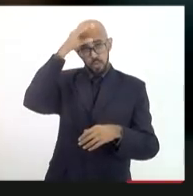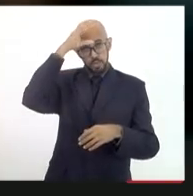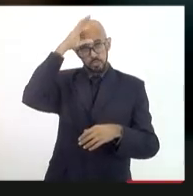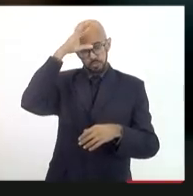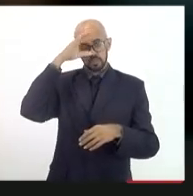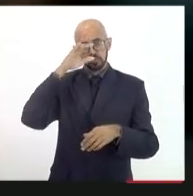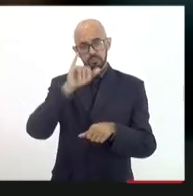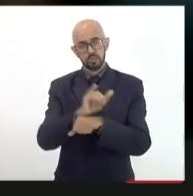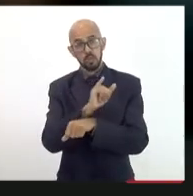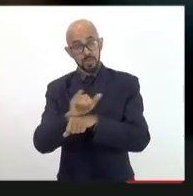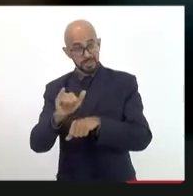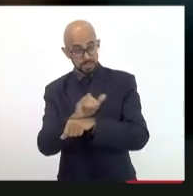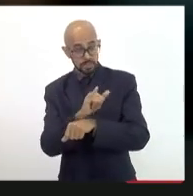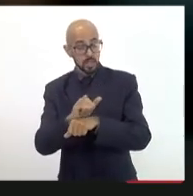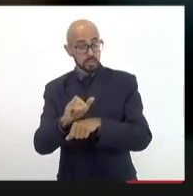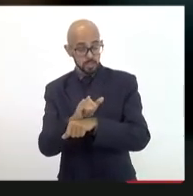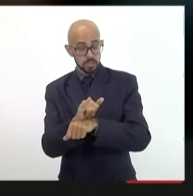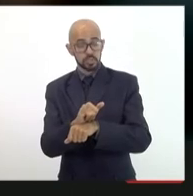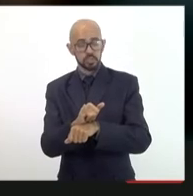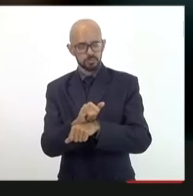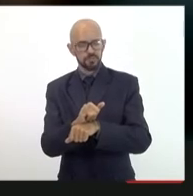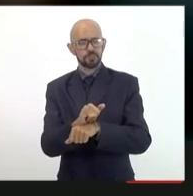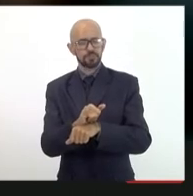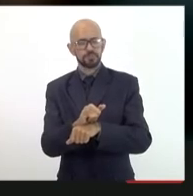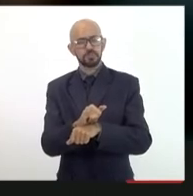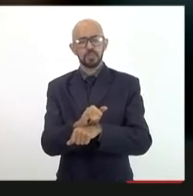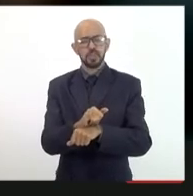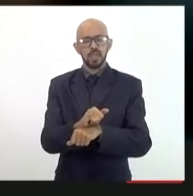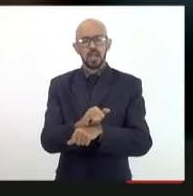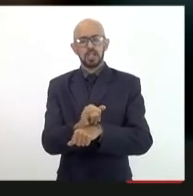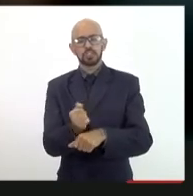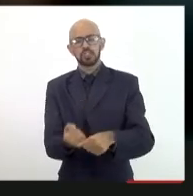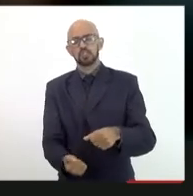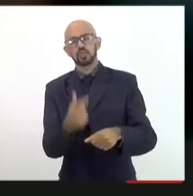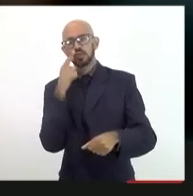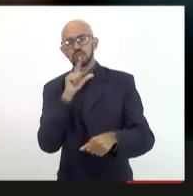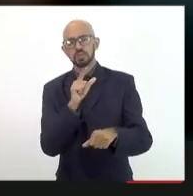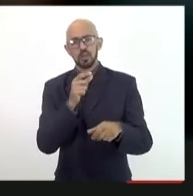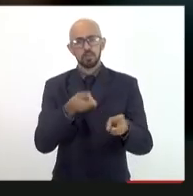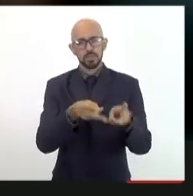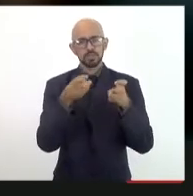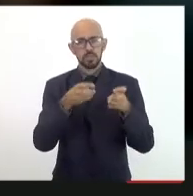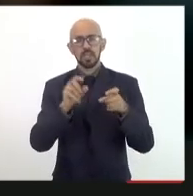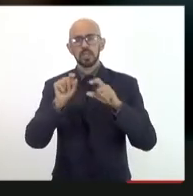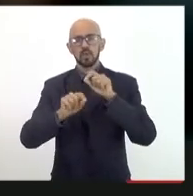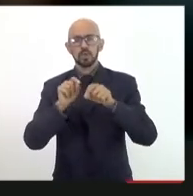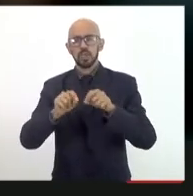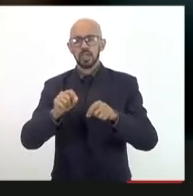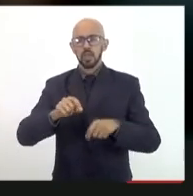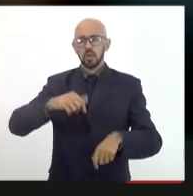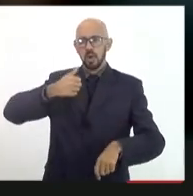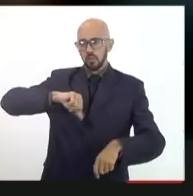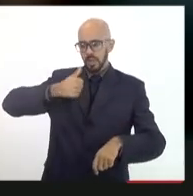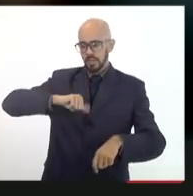estratégia nós identificamos como a deputada Mônica falou a qualidade da água que é o objetivo seis